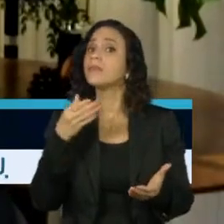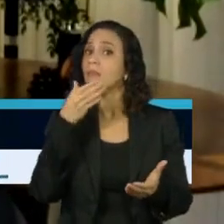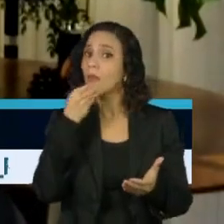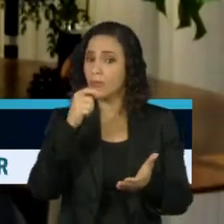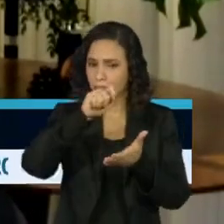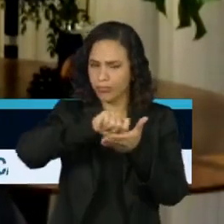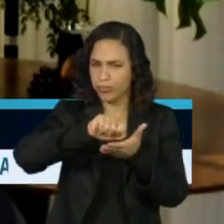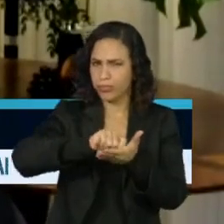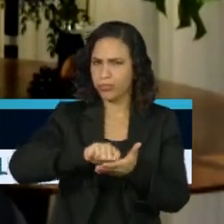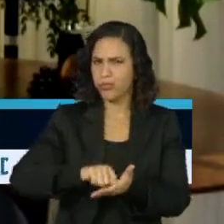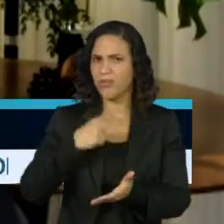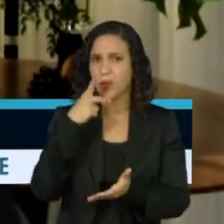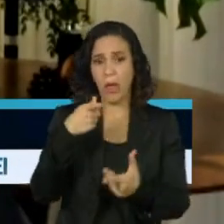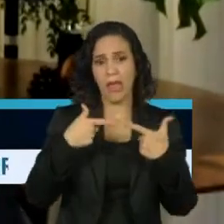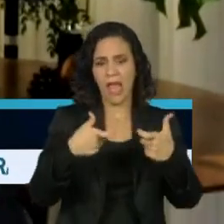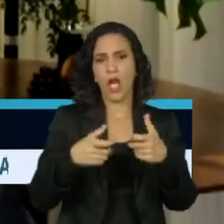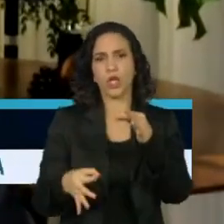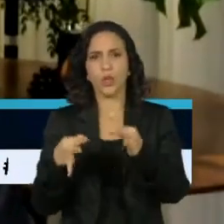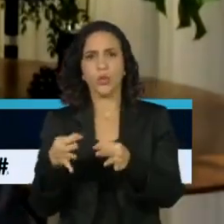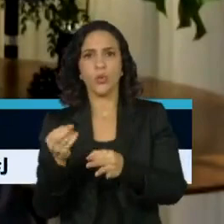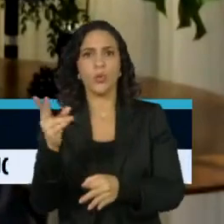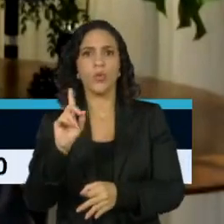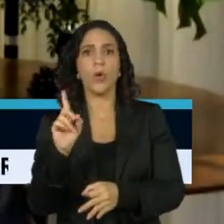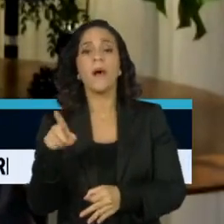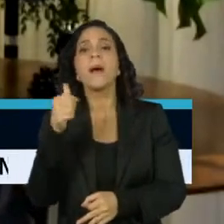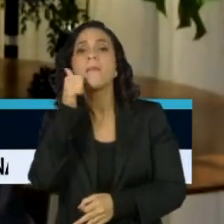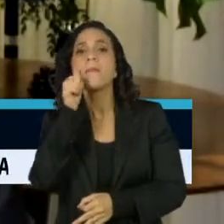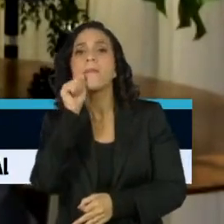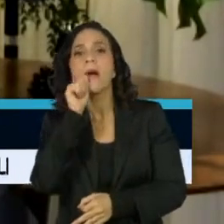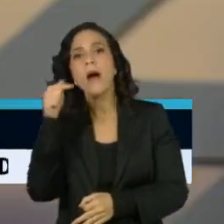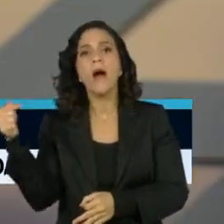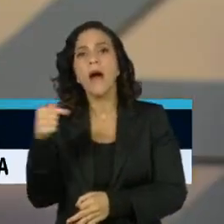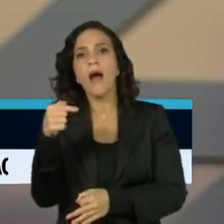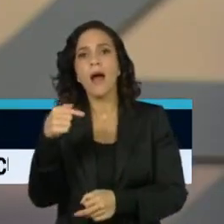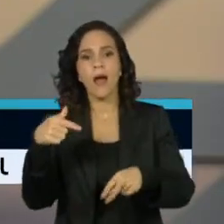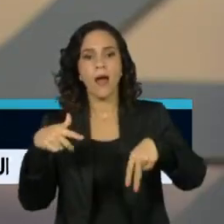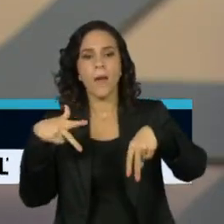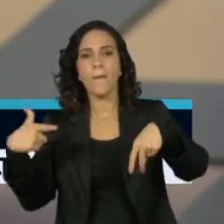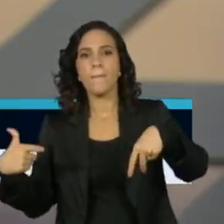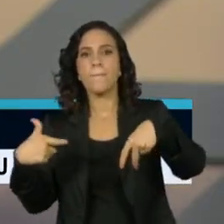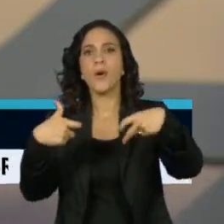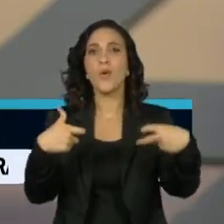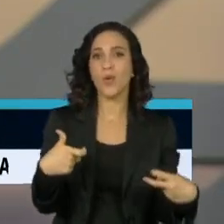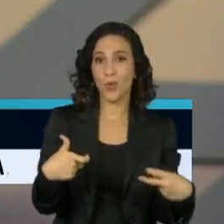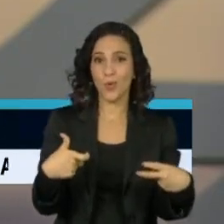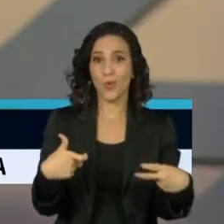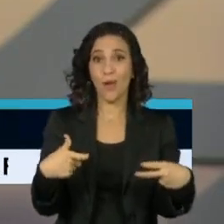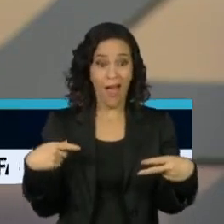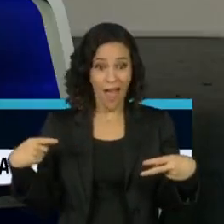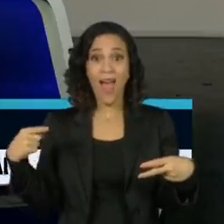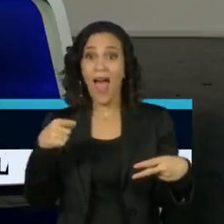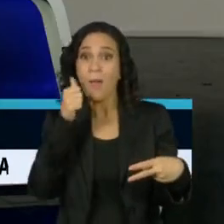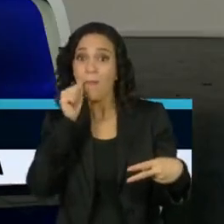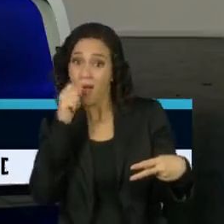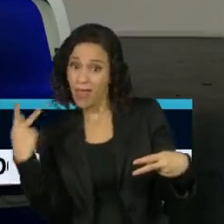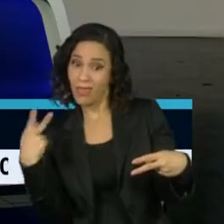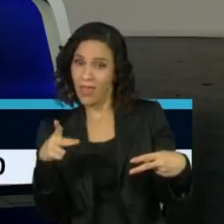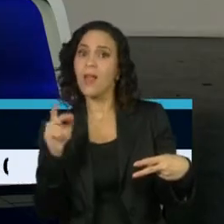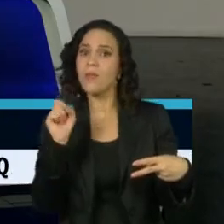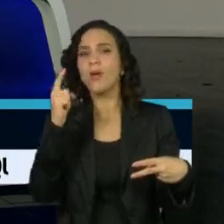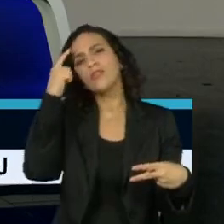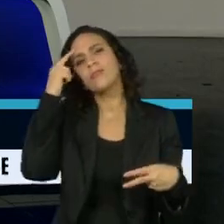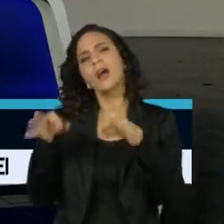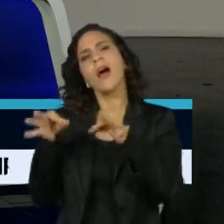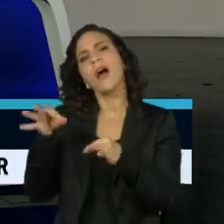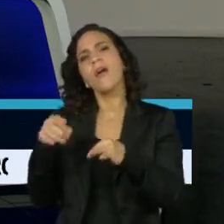dizer se uma guerra é justa ou não é a mãe do soldado morto. Só a mãe do soldado morto pode fazer ali a